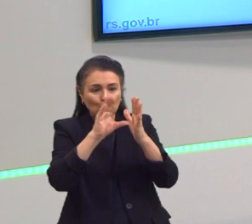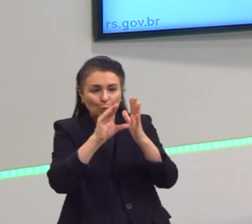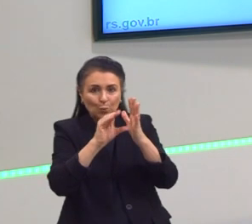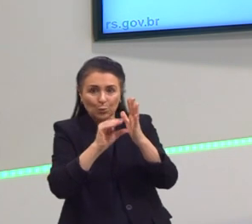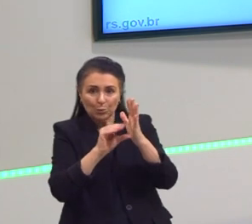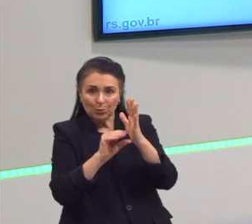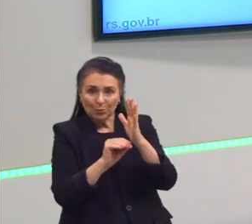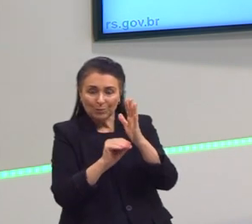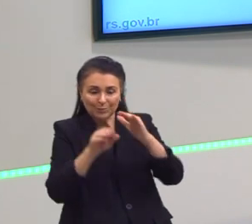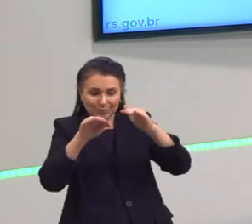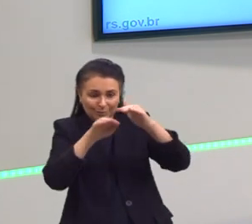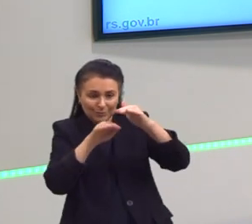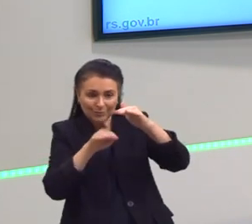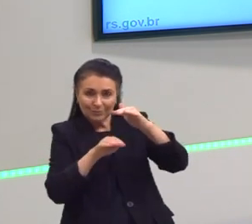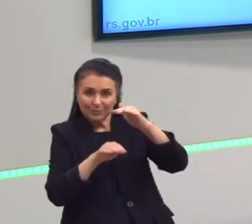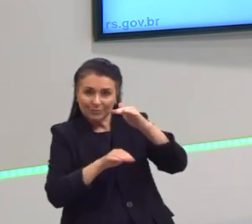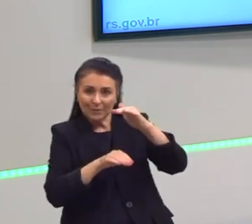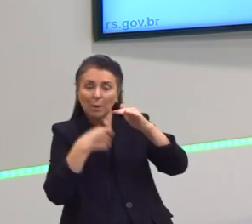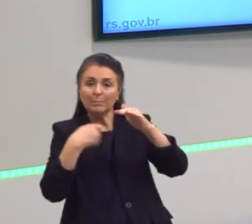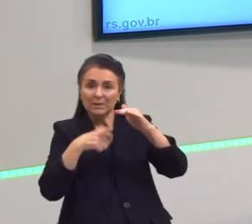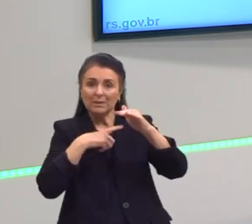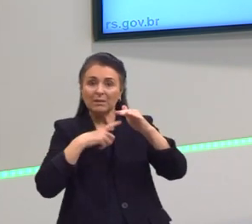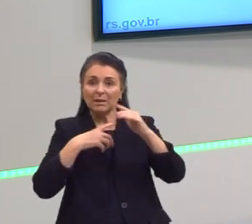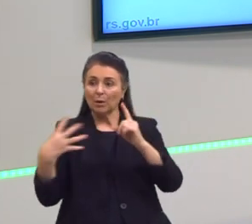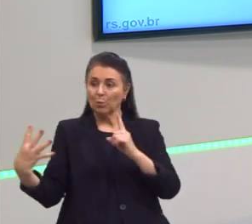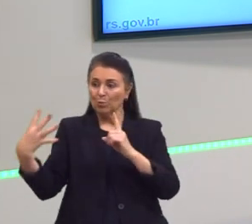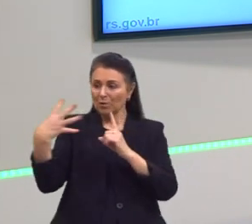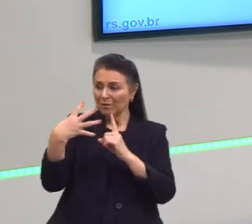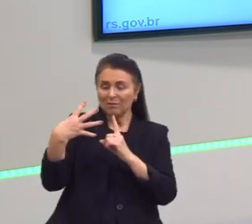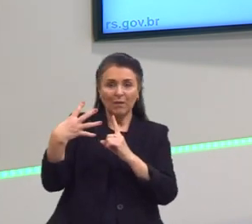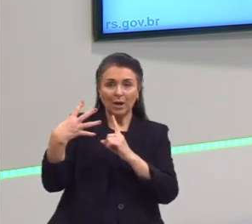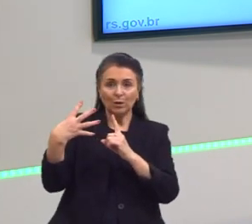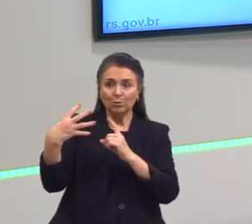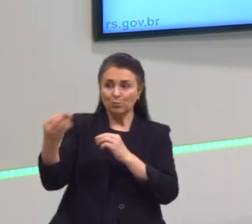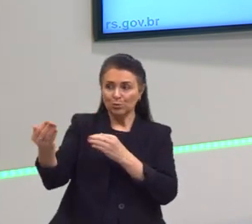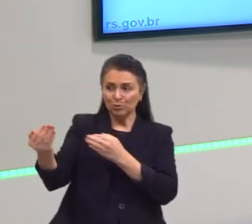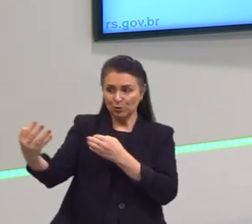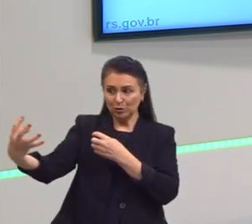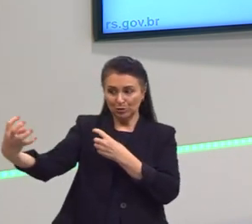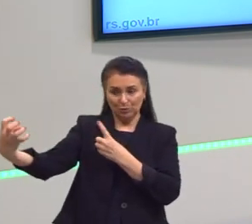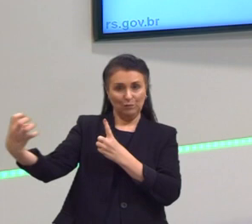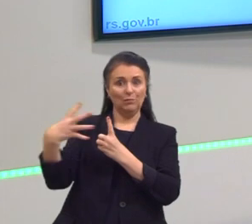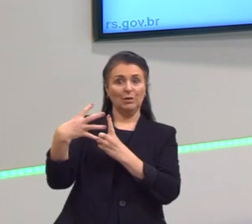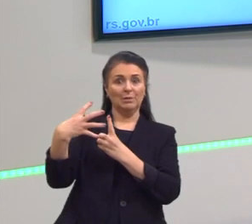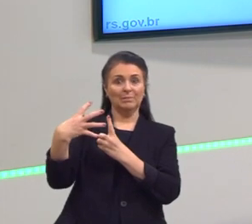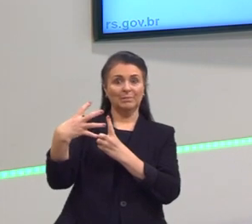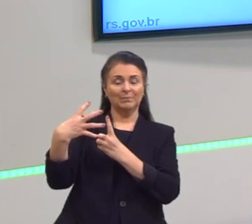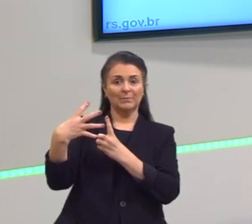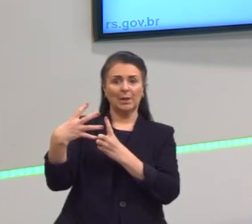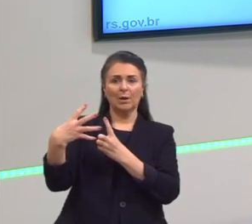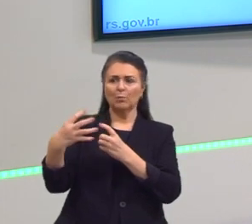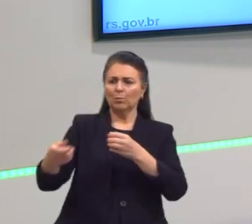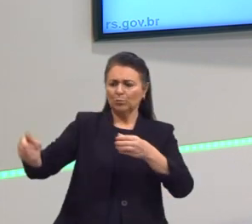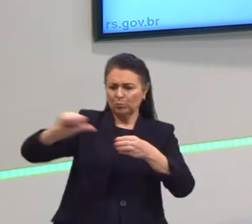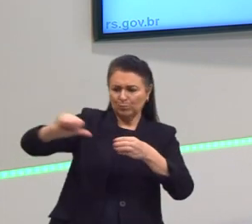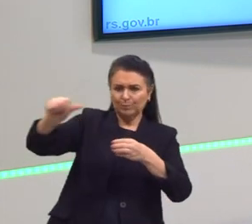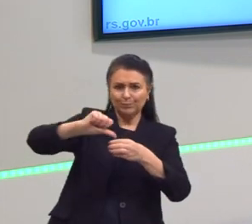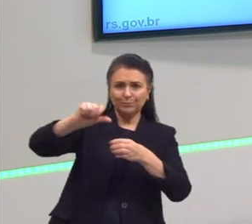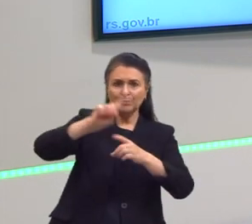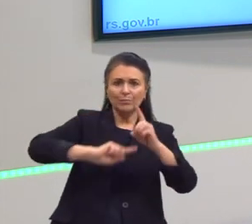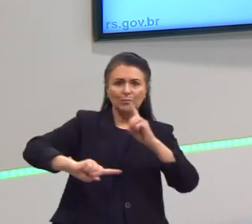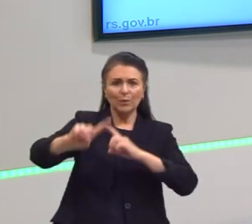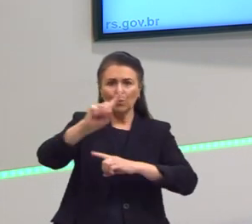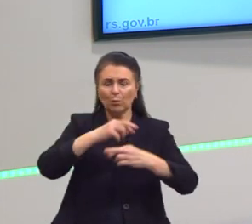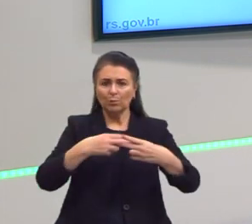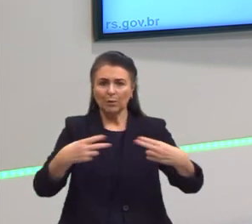sedimentem, de alguma forma, precisa ter um efeito externo. O que seria esse efeito externo? Adicionar algum produto para